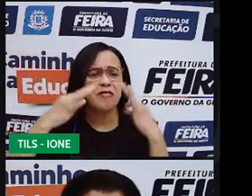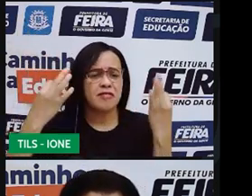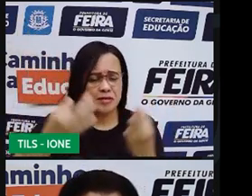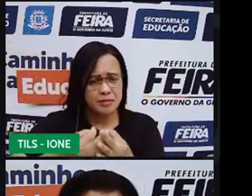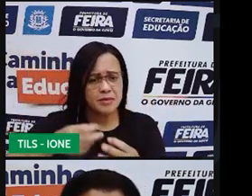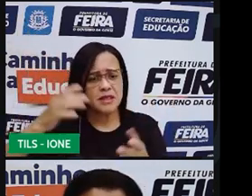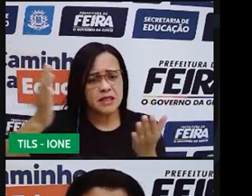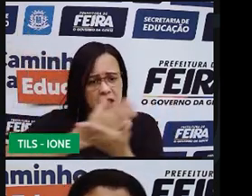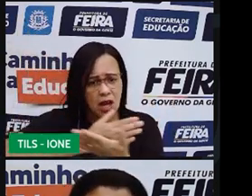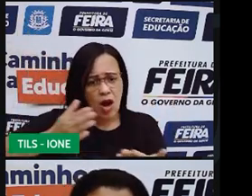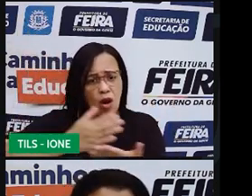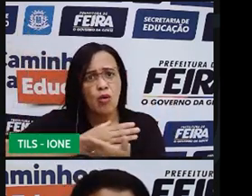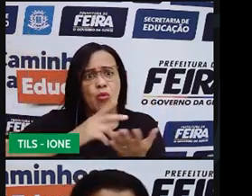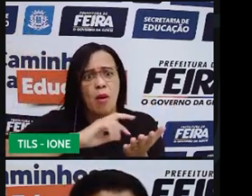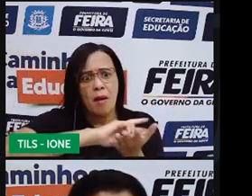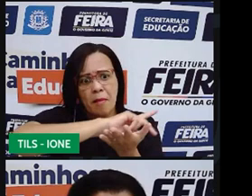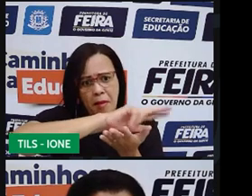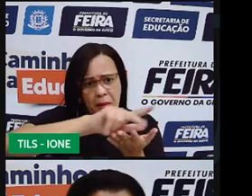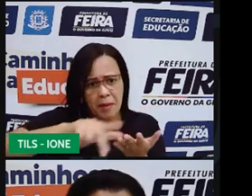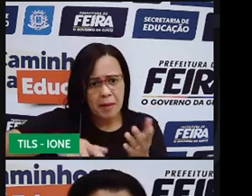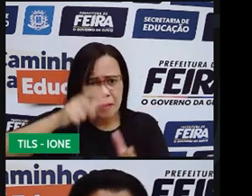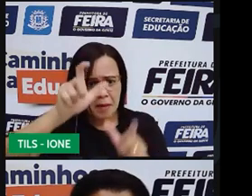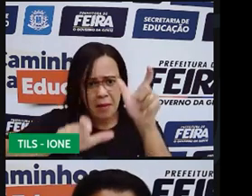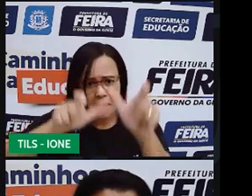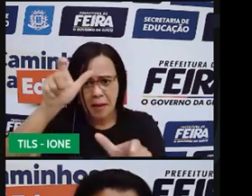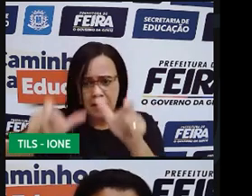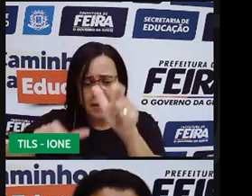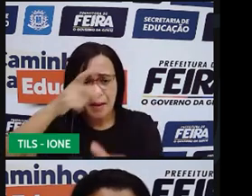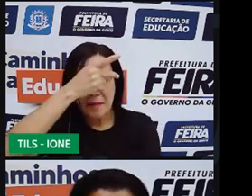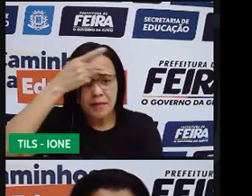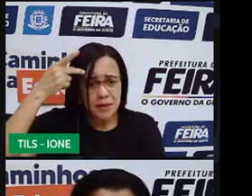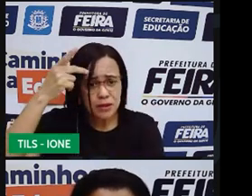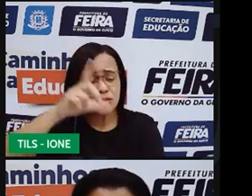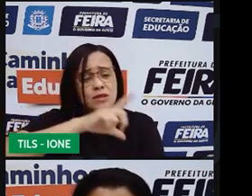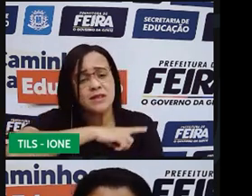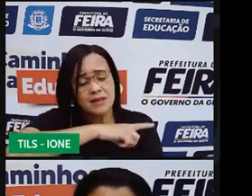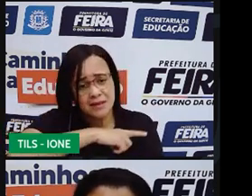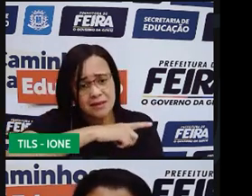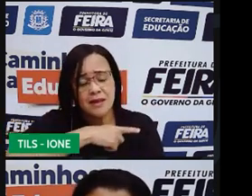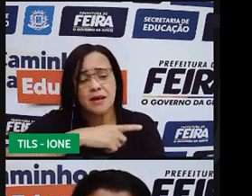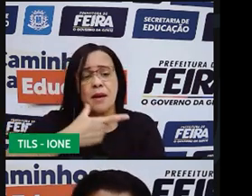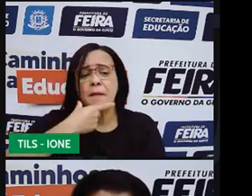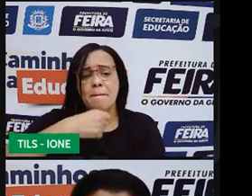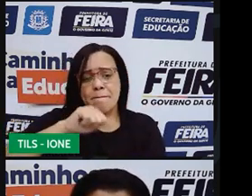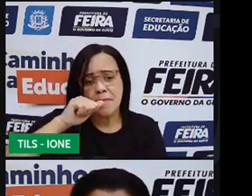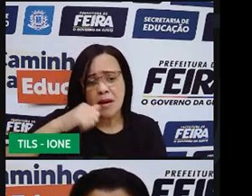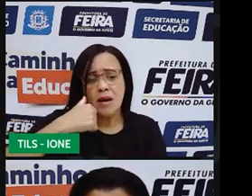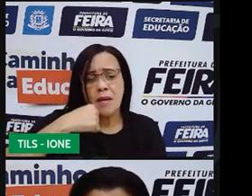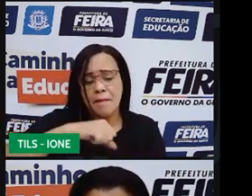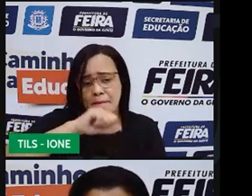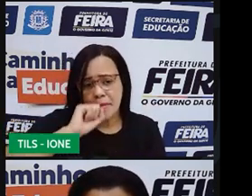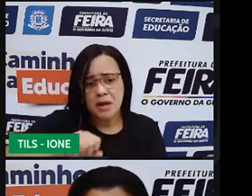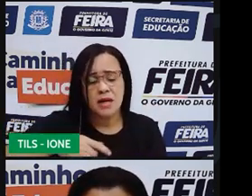avós, pai, mãe, tios, primos, cunhados.